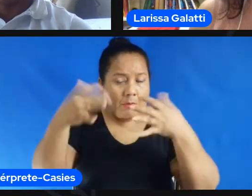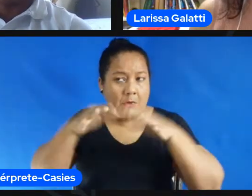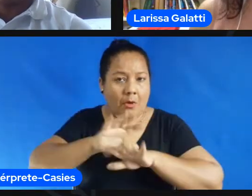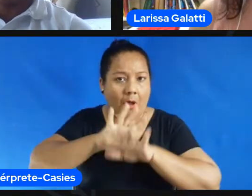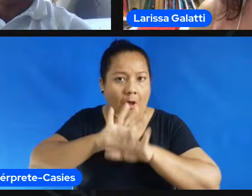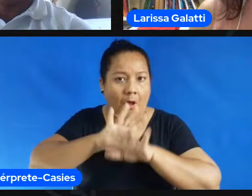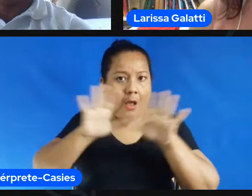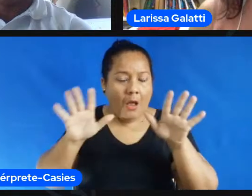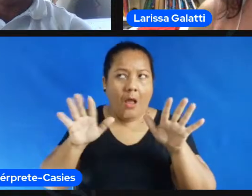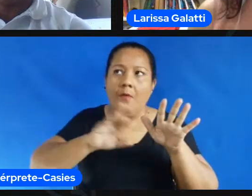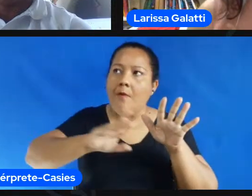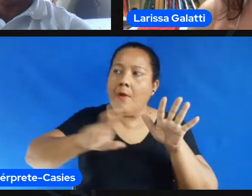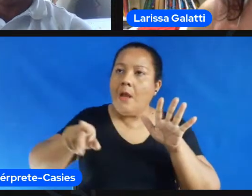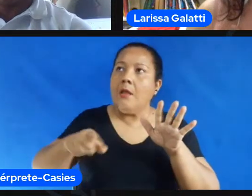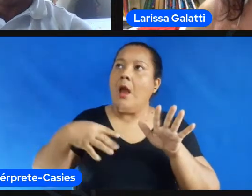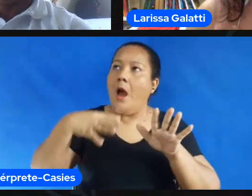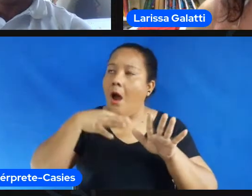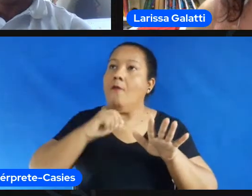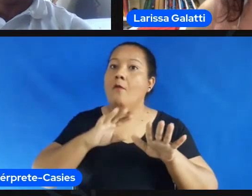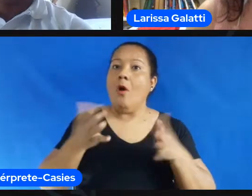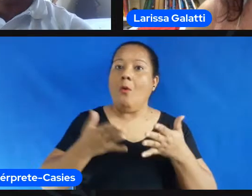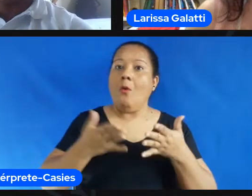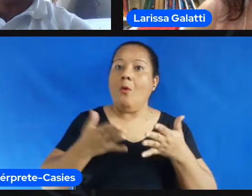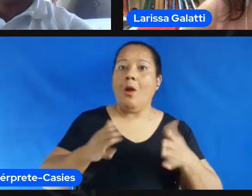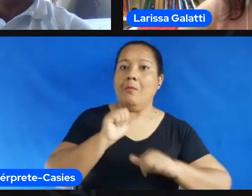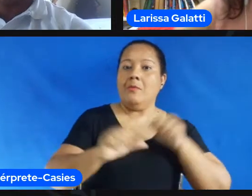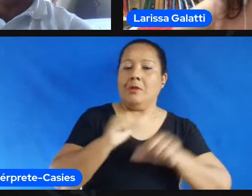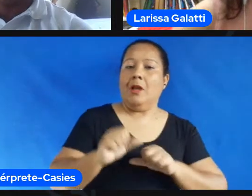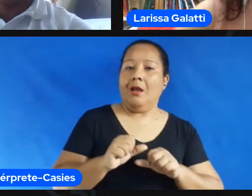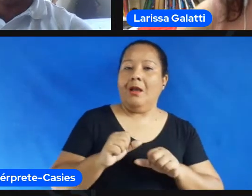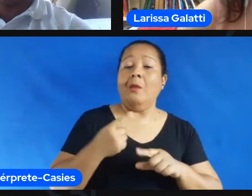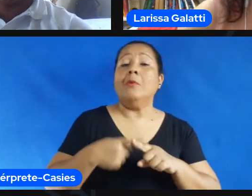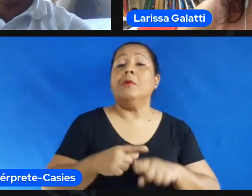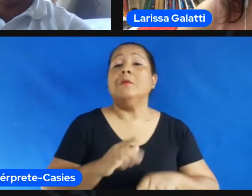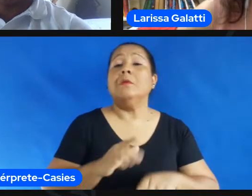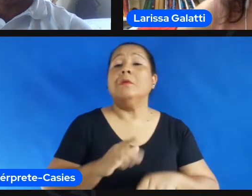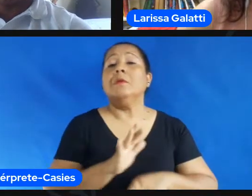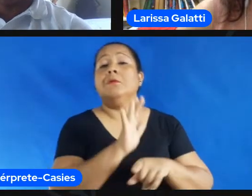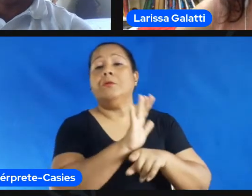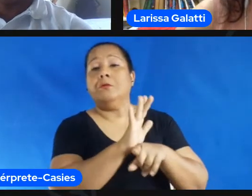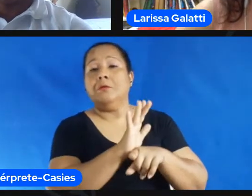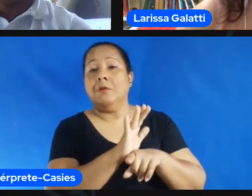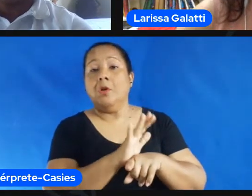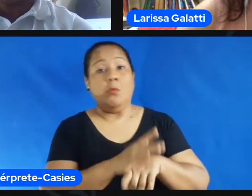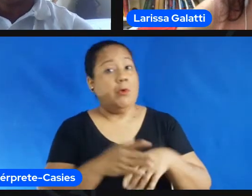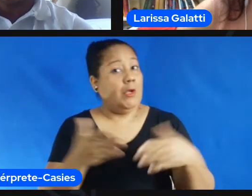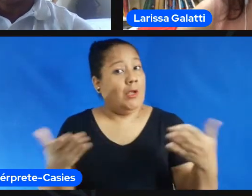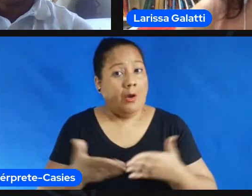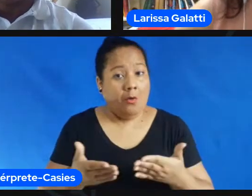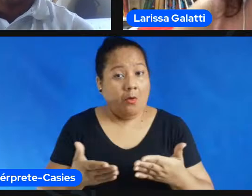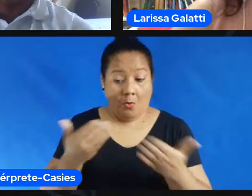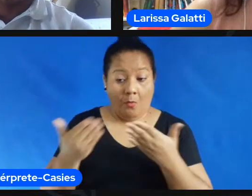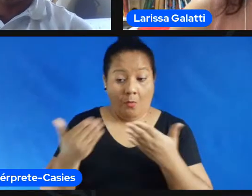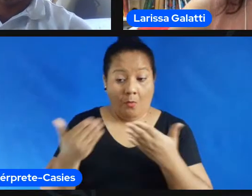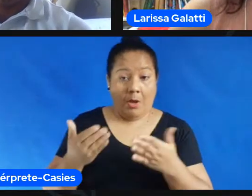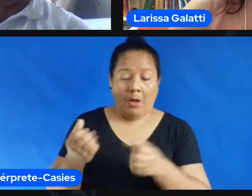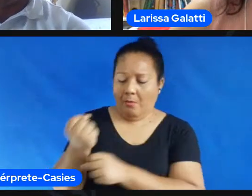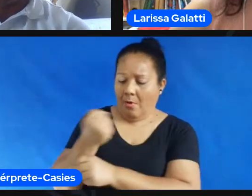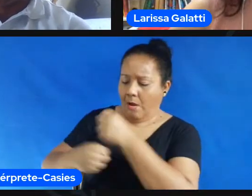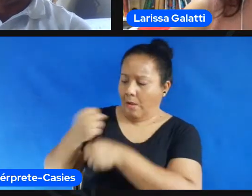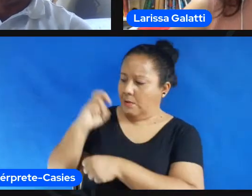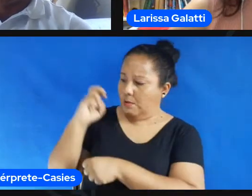os recursos que a gente tem hoje como professor e professora treinador e treinadora também não são então a partir dessas reflexões dessas